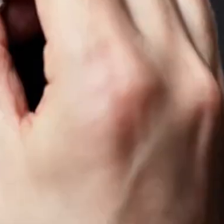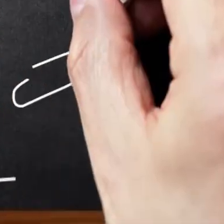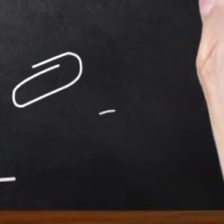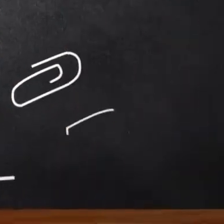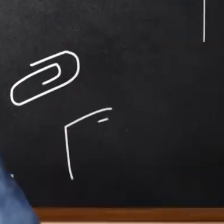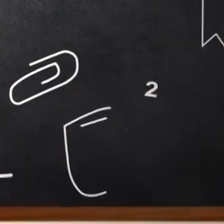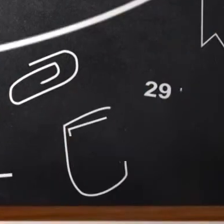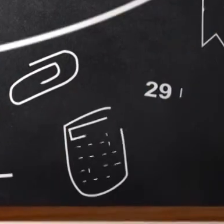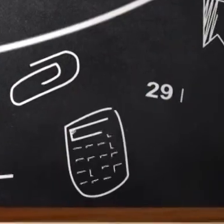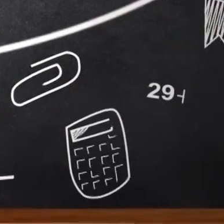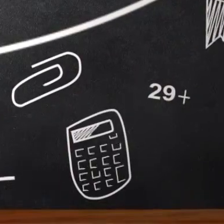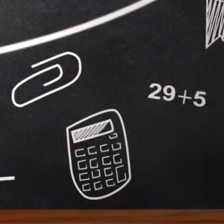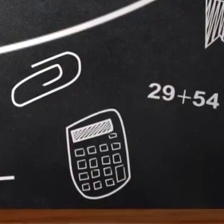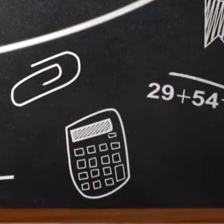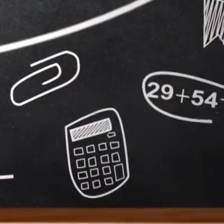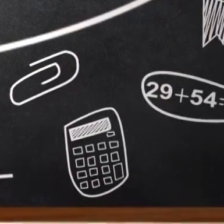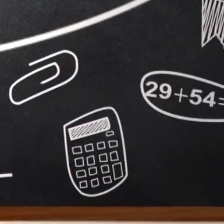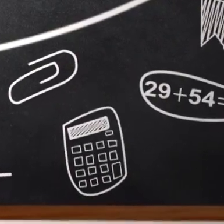Tchau.